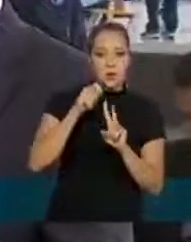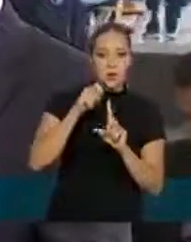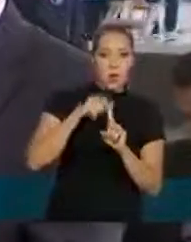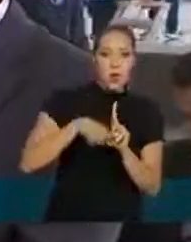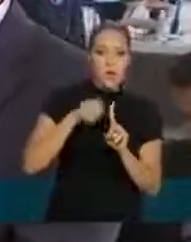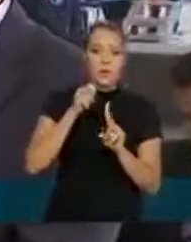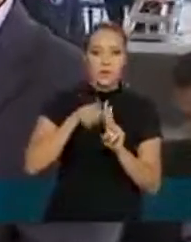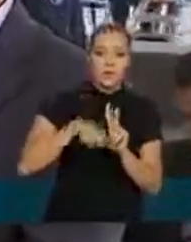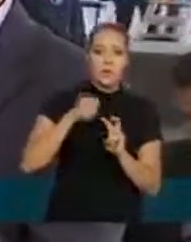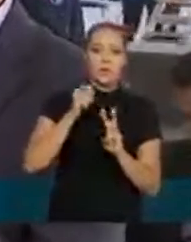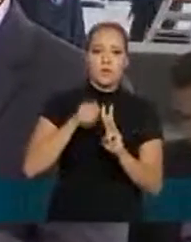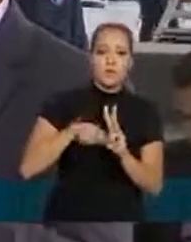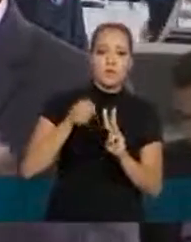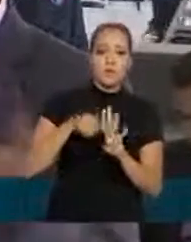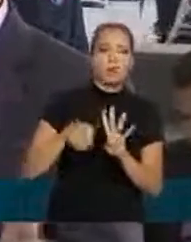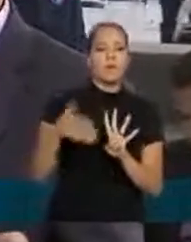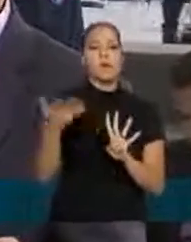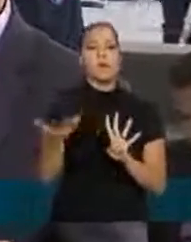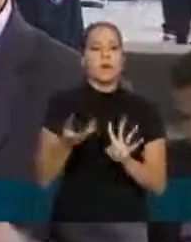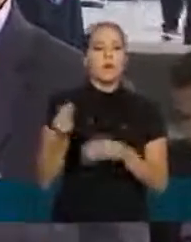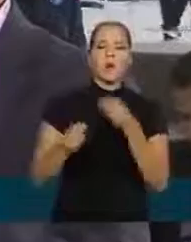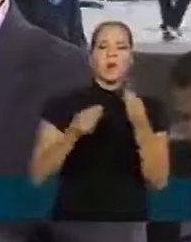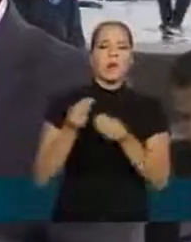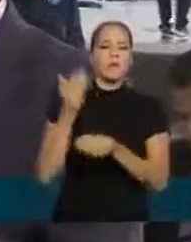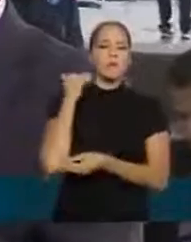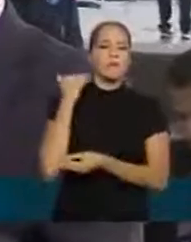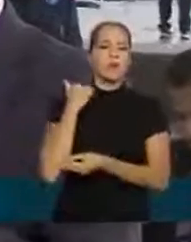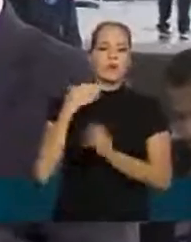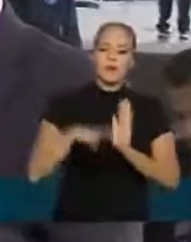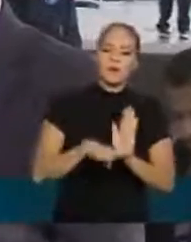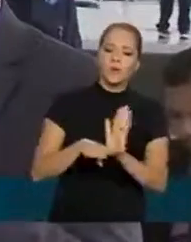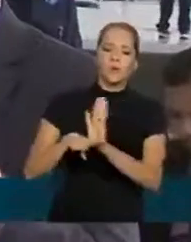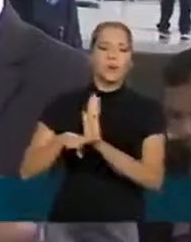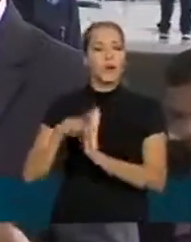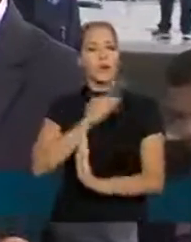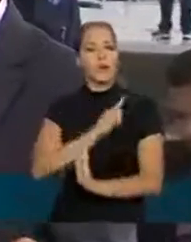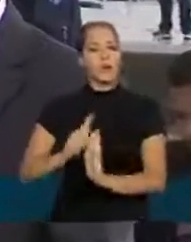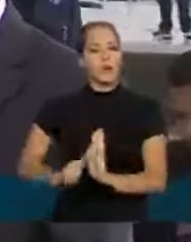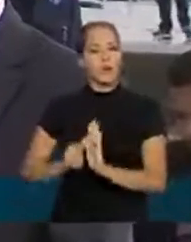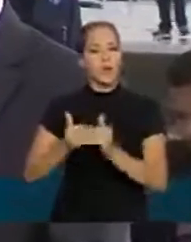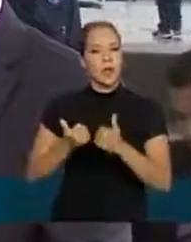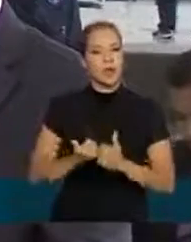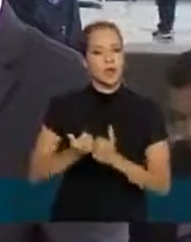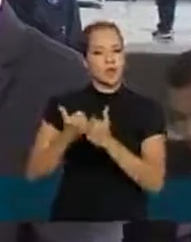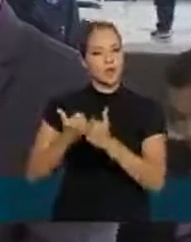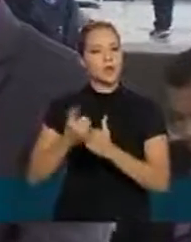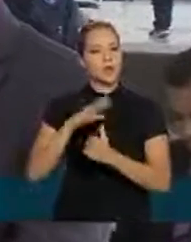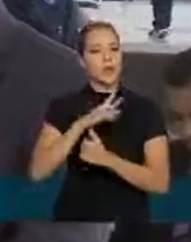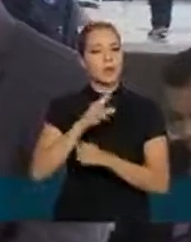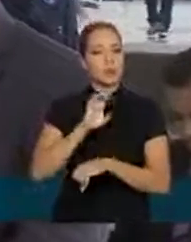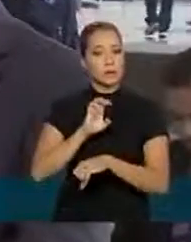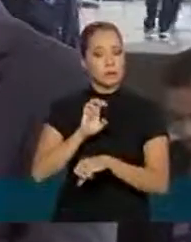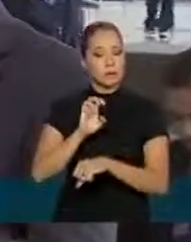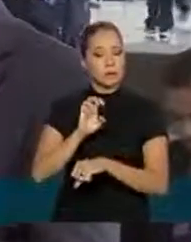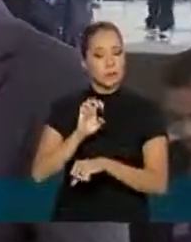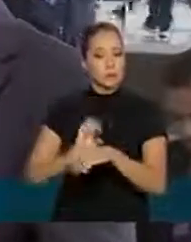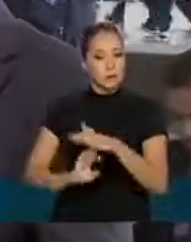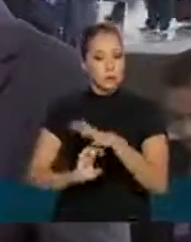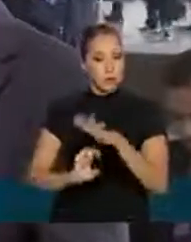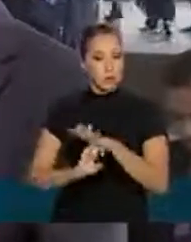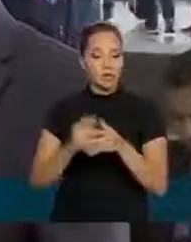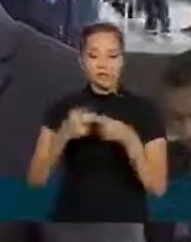três meses quatro meses como os bancos vão ajudar o governo federal a fazer esse auxílio às empresas o presidente hoje até